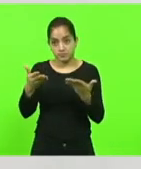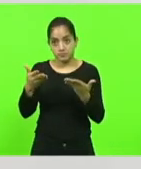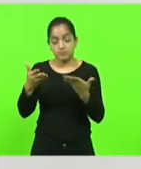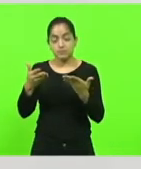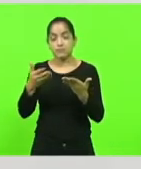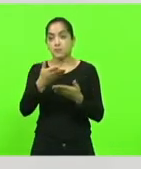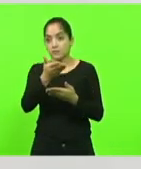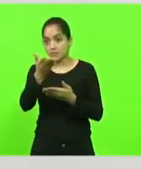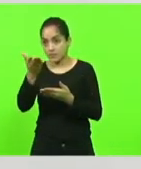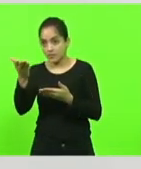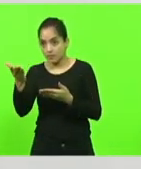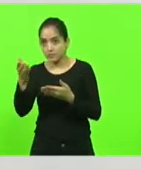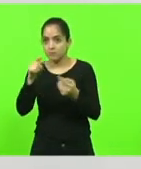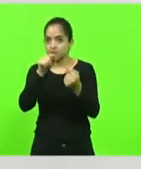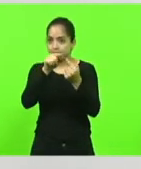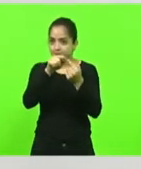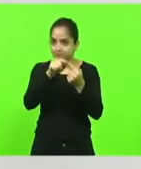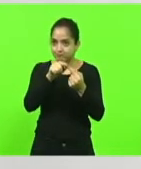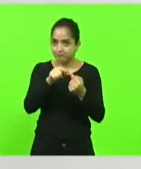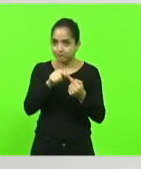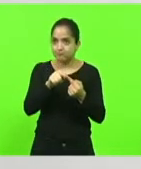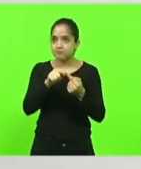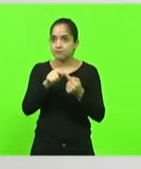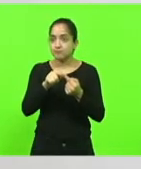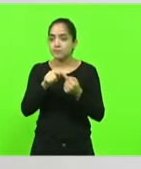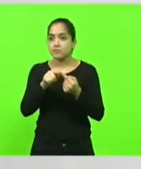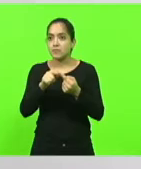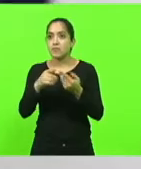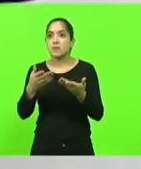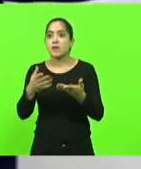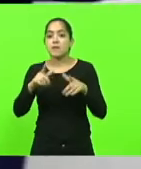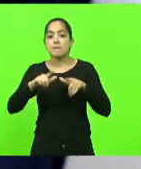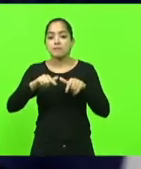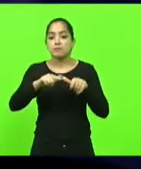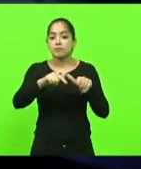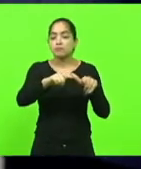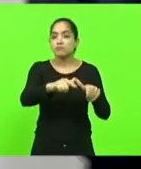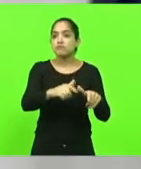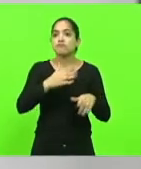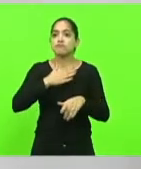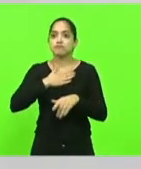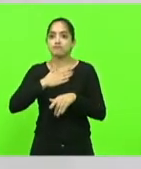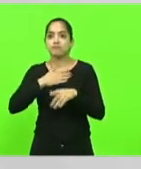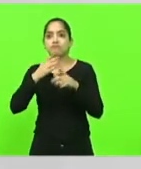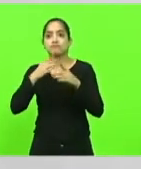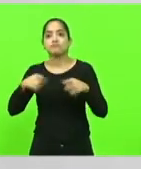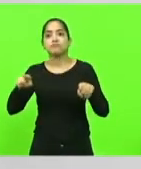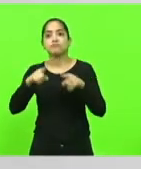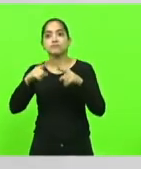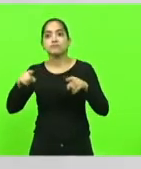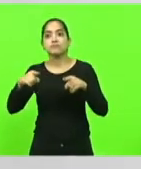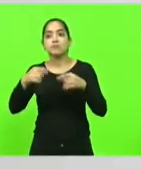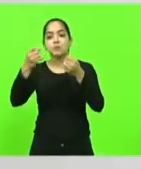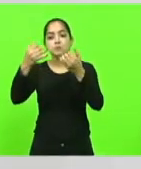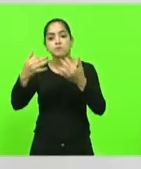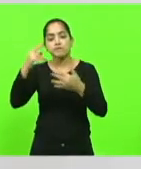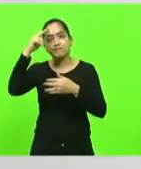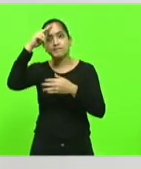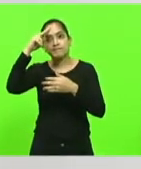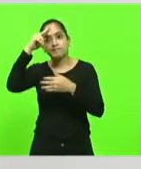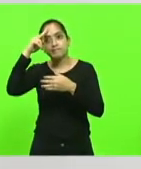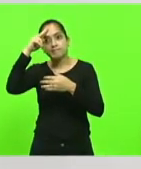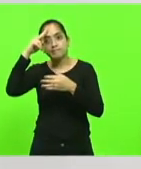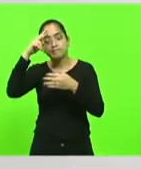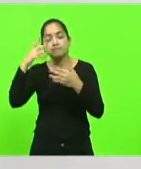amigo lagunense. Eu lembro do hino que dizia Minha Laguna, contarei tua história e os feitos de